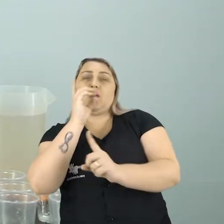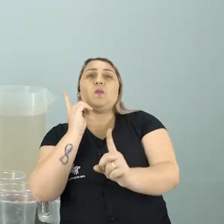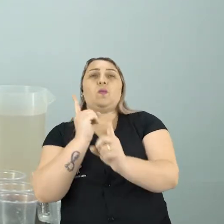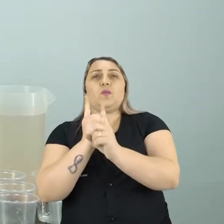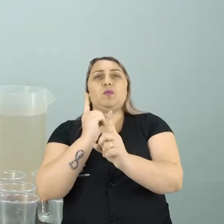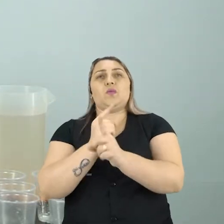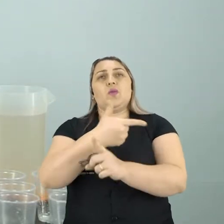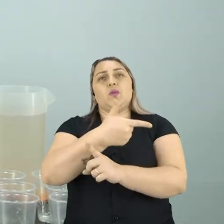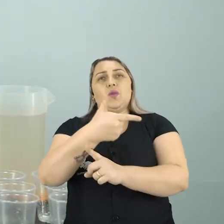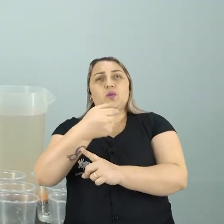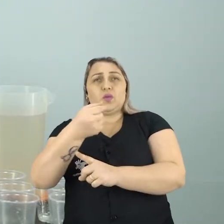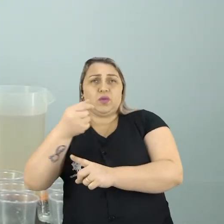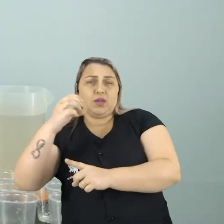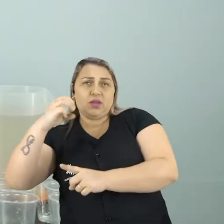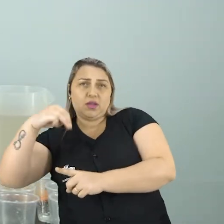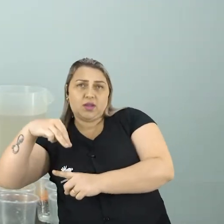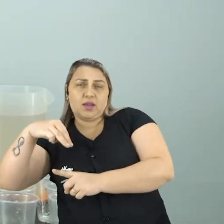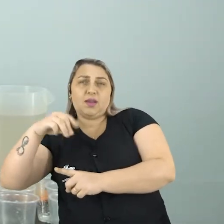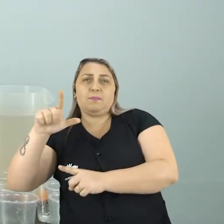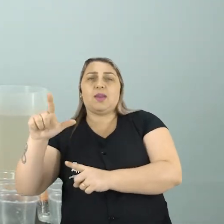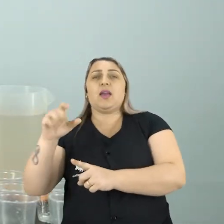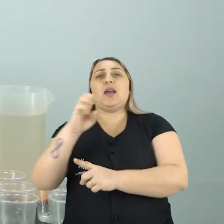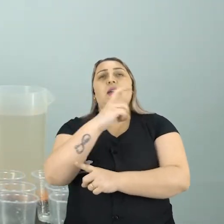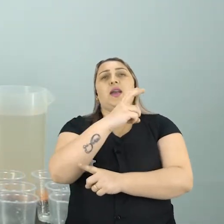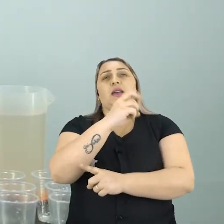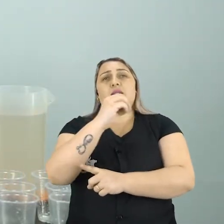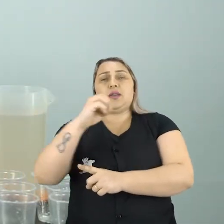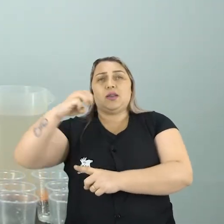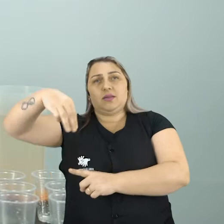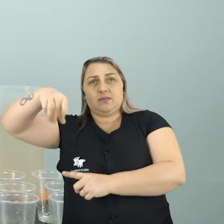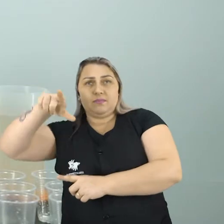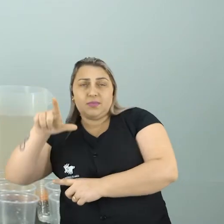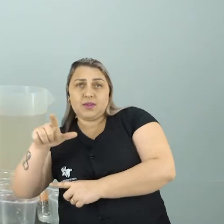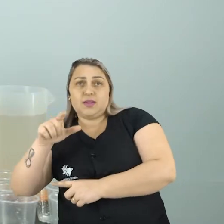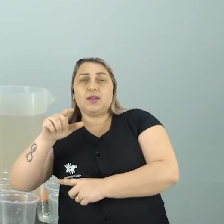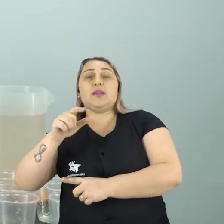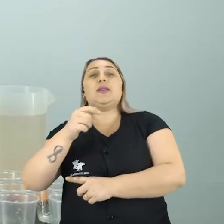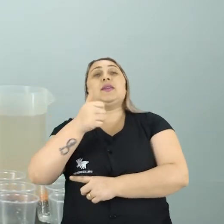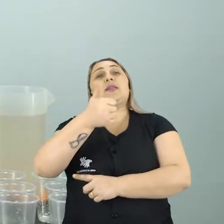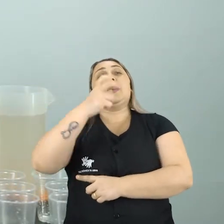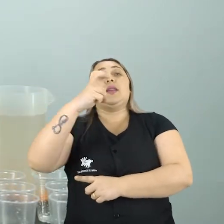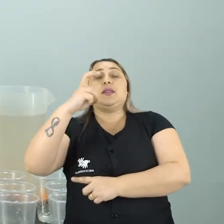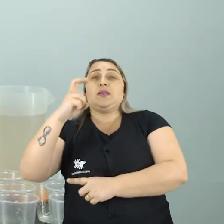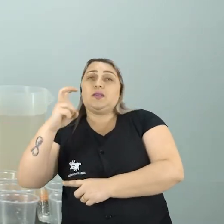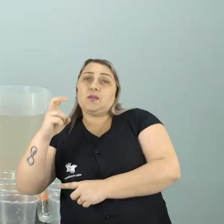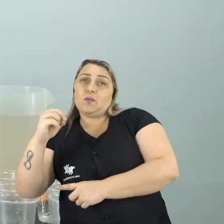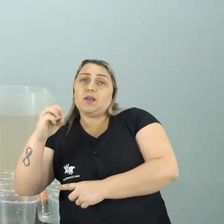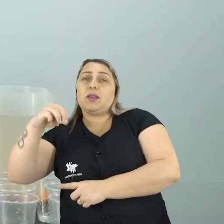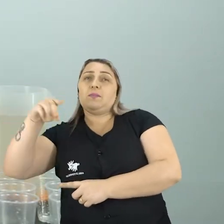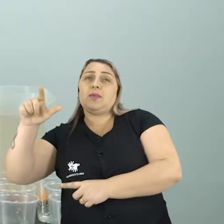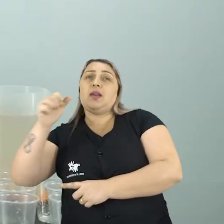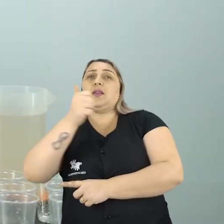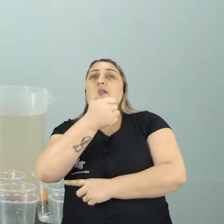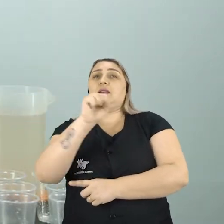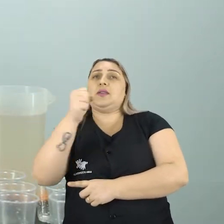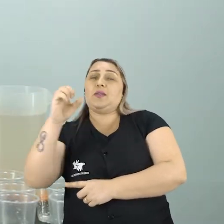encontrar com 200 ml, com 500 ml, com 150, 180